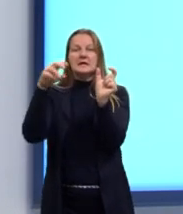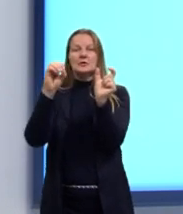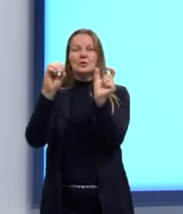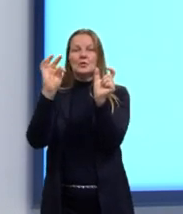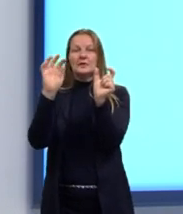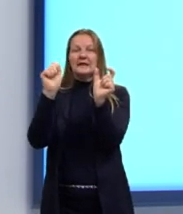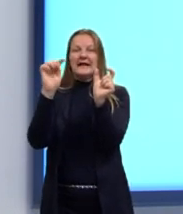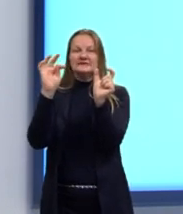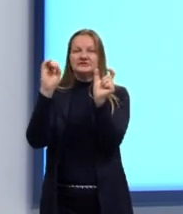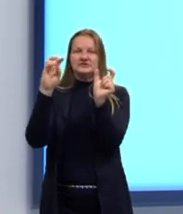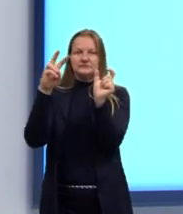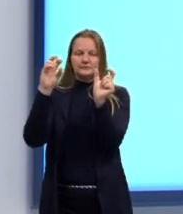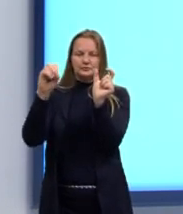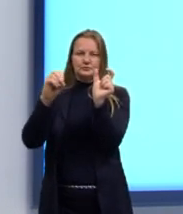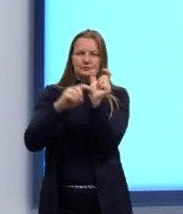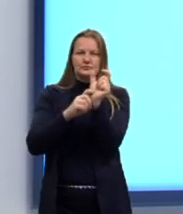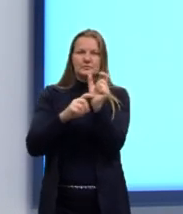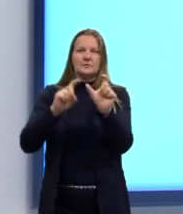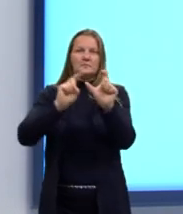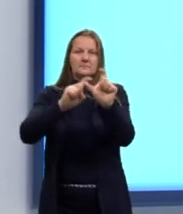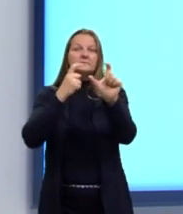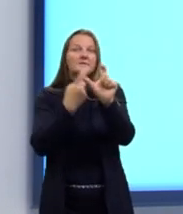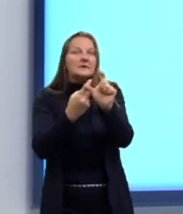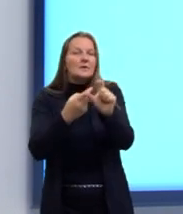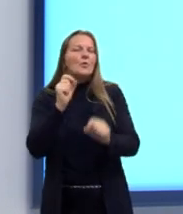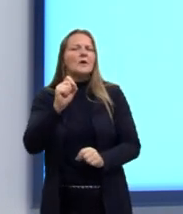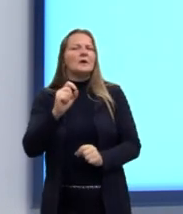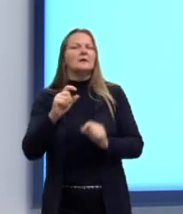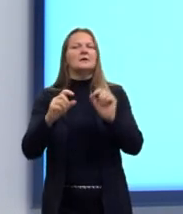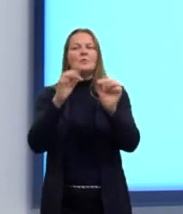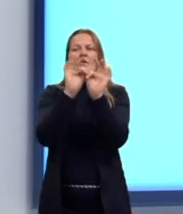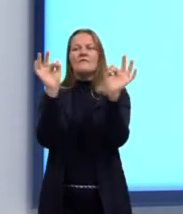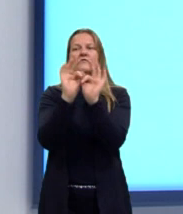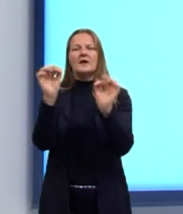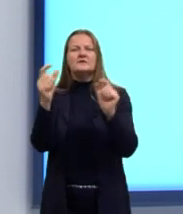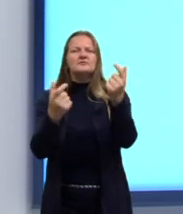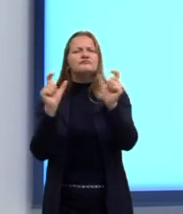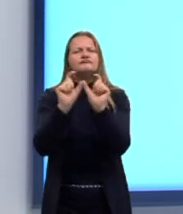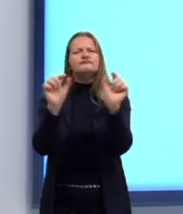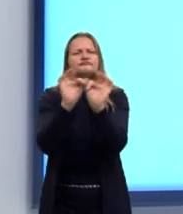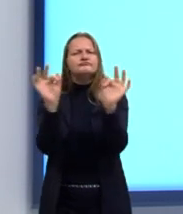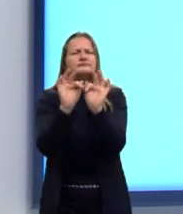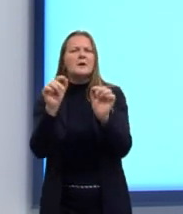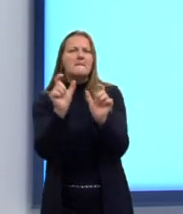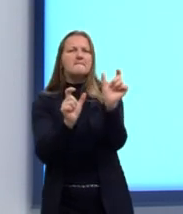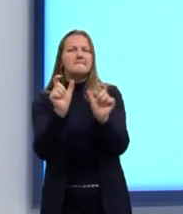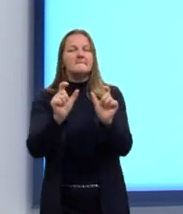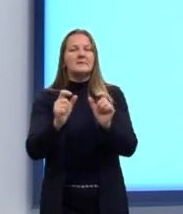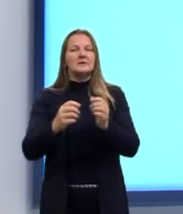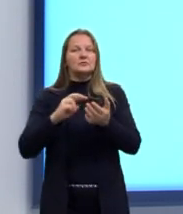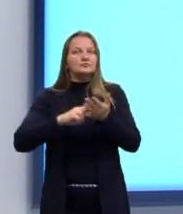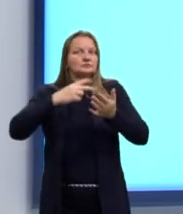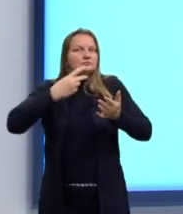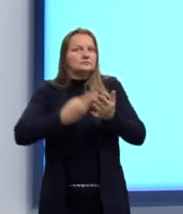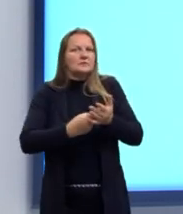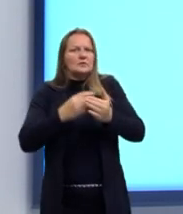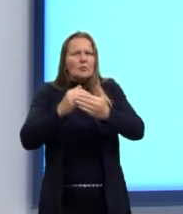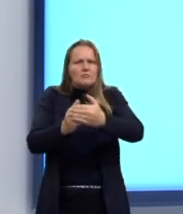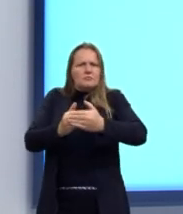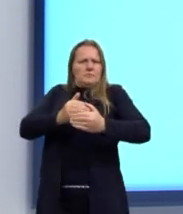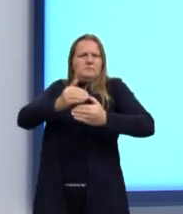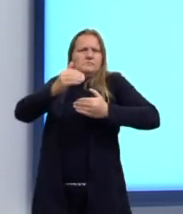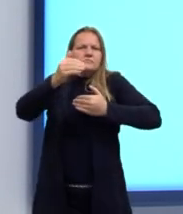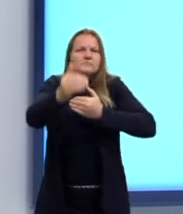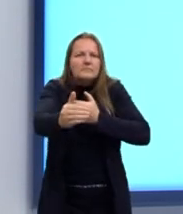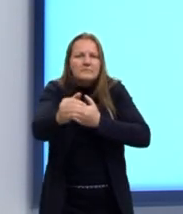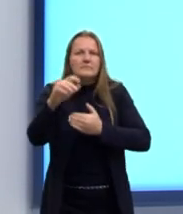as expressões idiomáticas, elas são porções de frases, cujo significado ultrapassa o significado